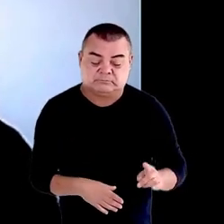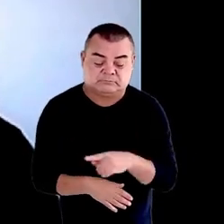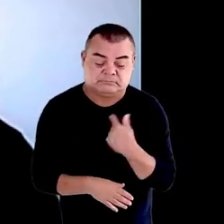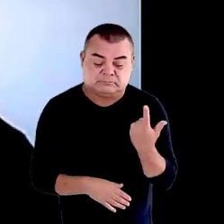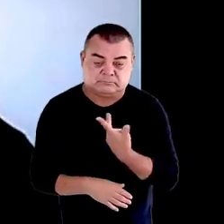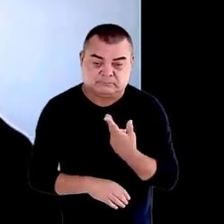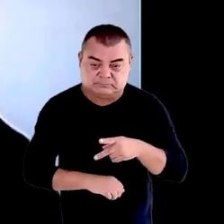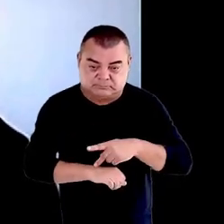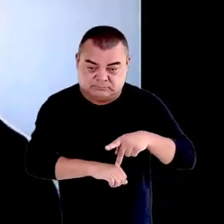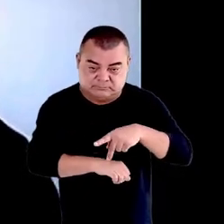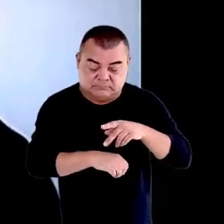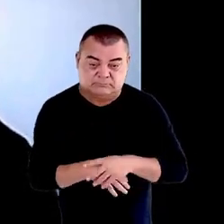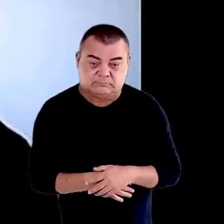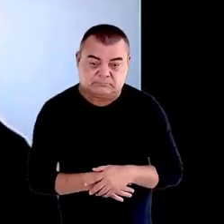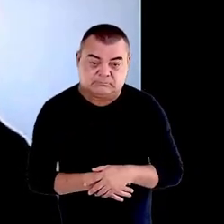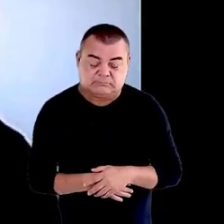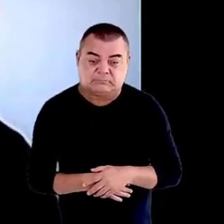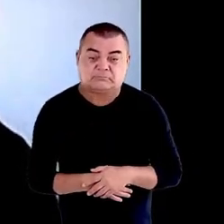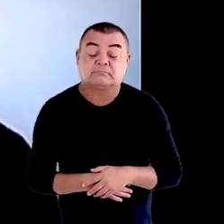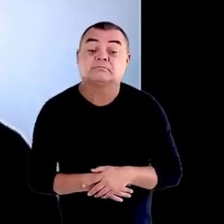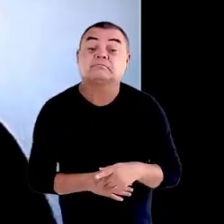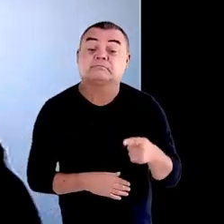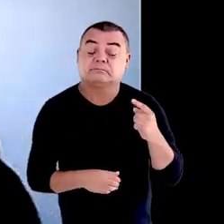país. contem conosco.